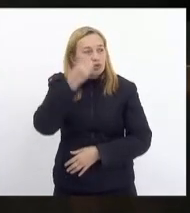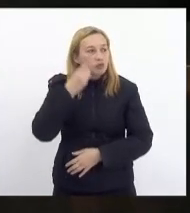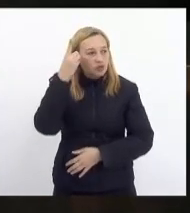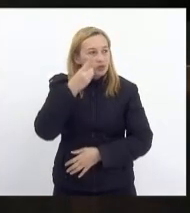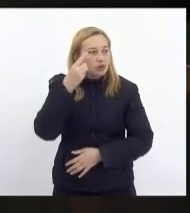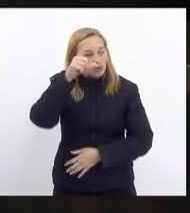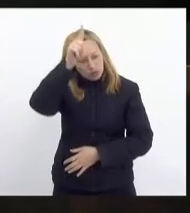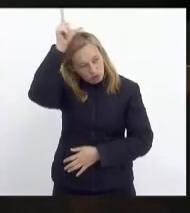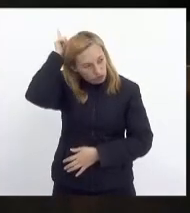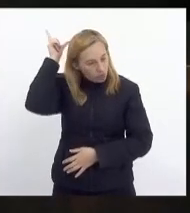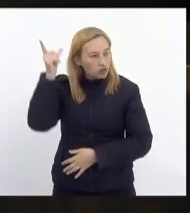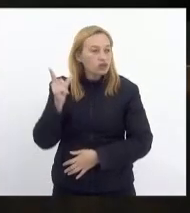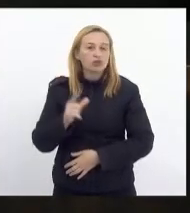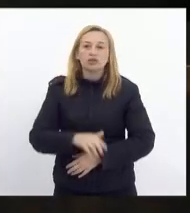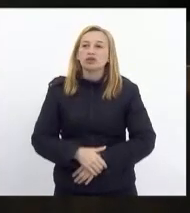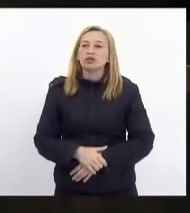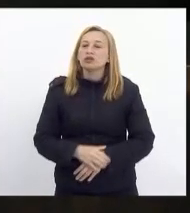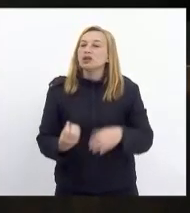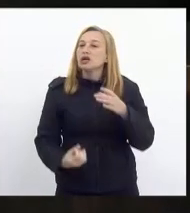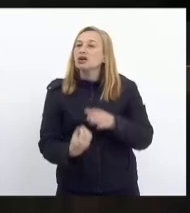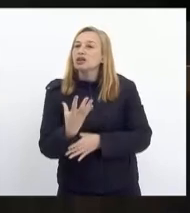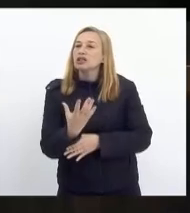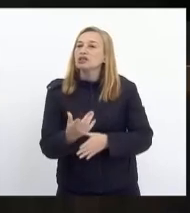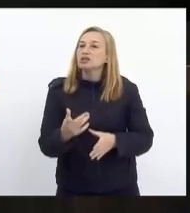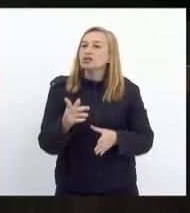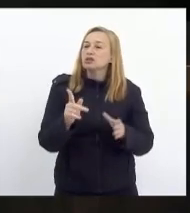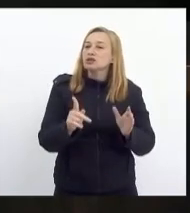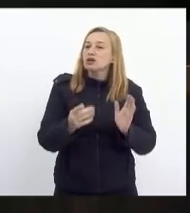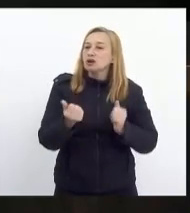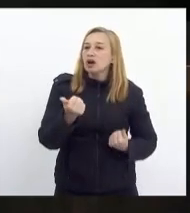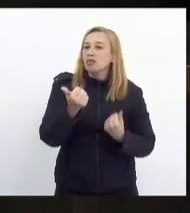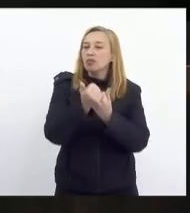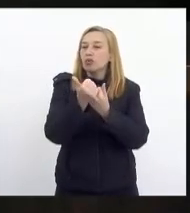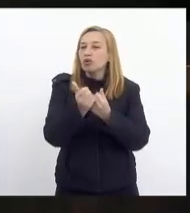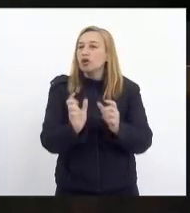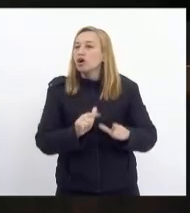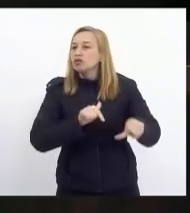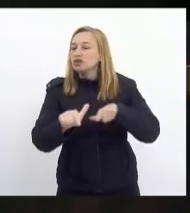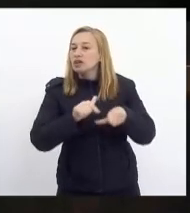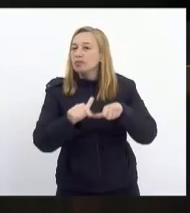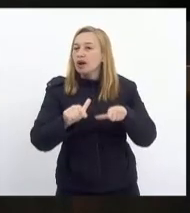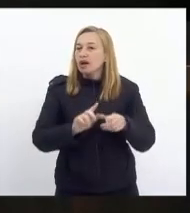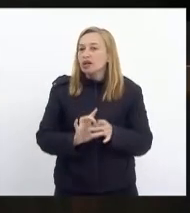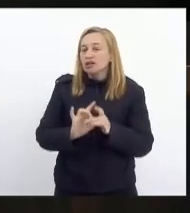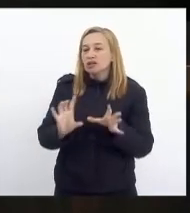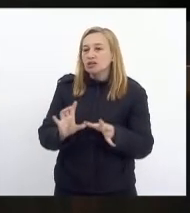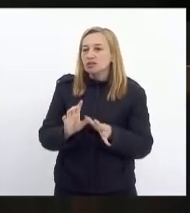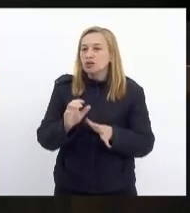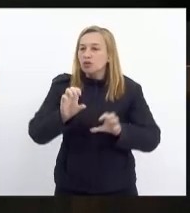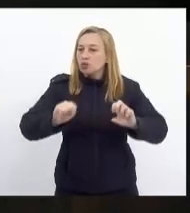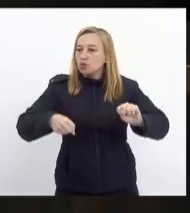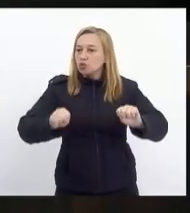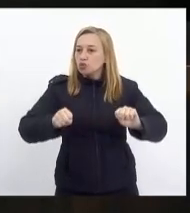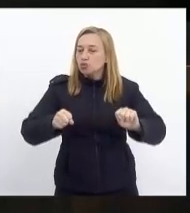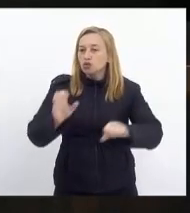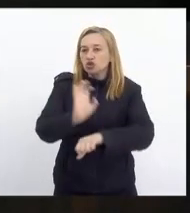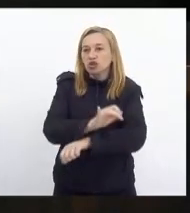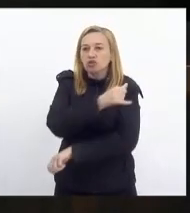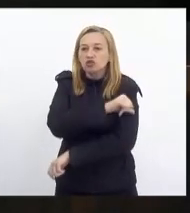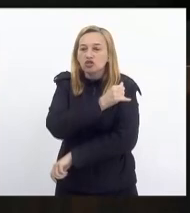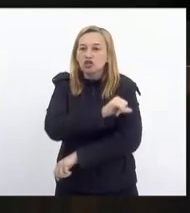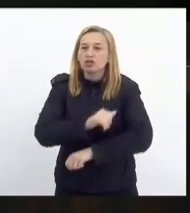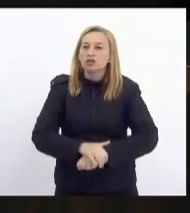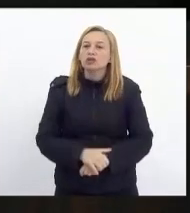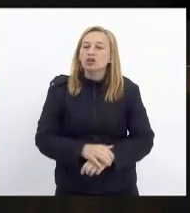do deputado Luiz Paulo, que dispõe sobre a criação de programa de apoio ao trabalho autônomo motorizado no âmbito do Estado do Rio de Janeiro.